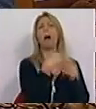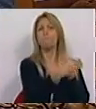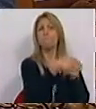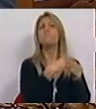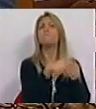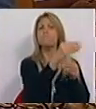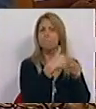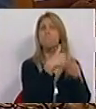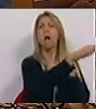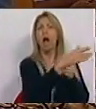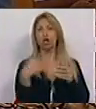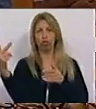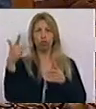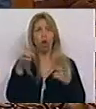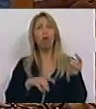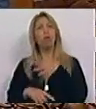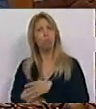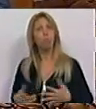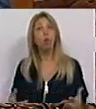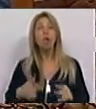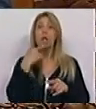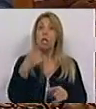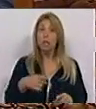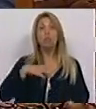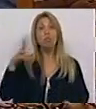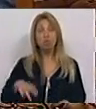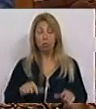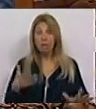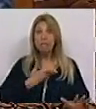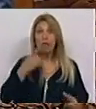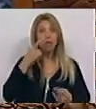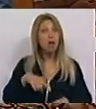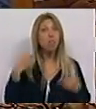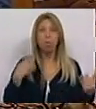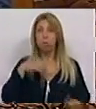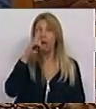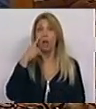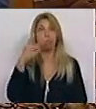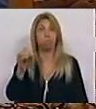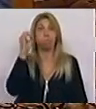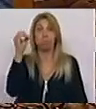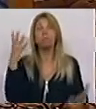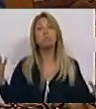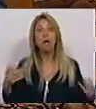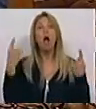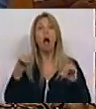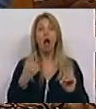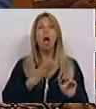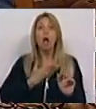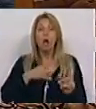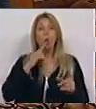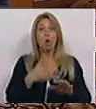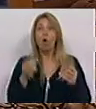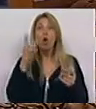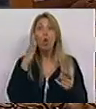queixou-se. Portugal está hoje com uma maior dívida pública do que há memória e tem um nível de desemprego que ameaça a coesão e a